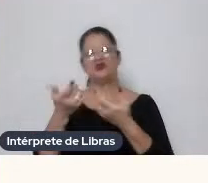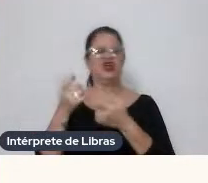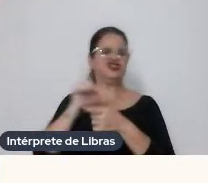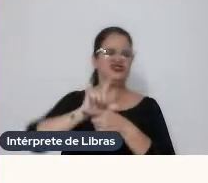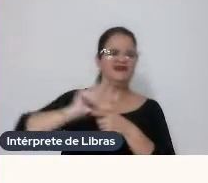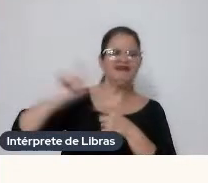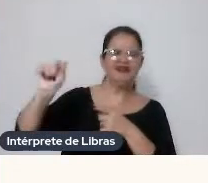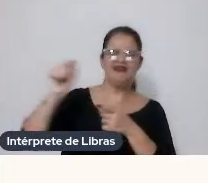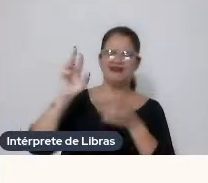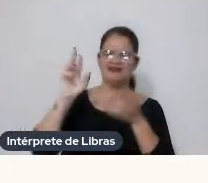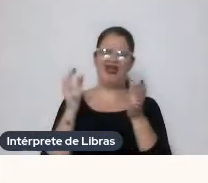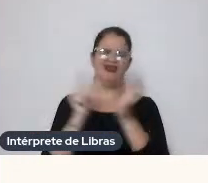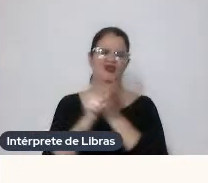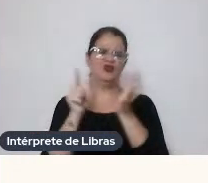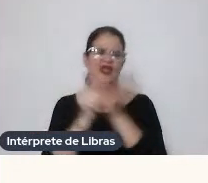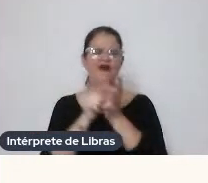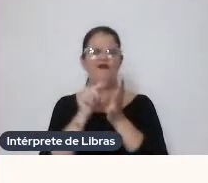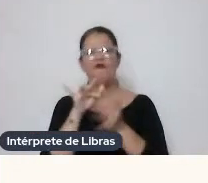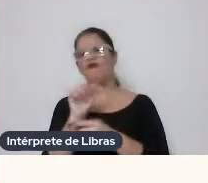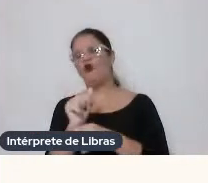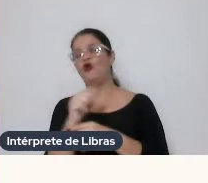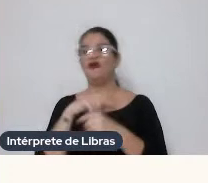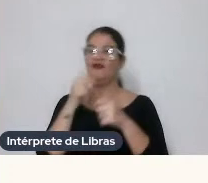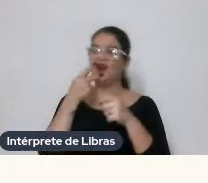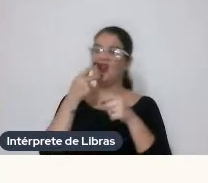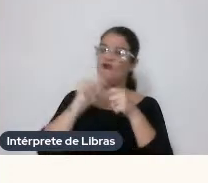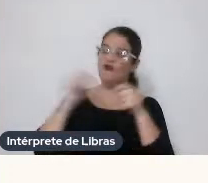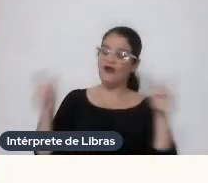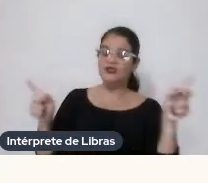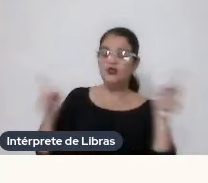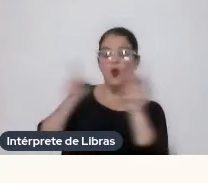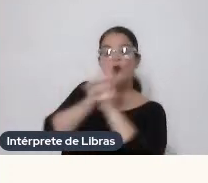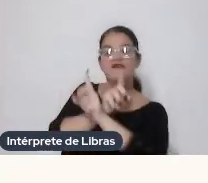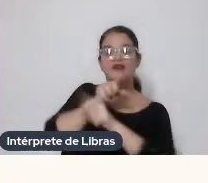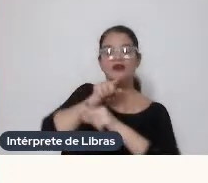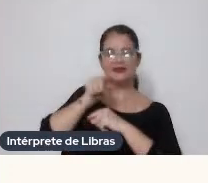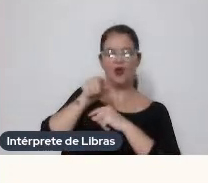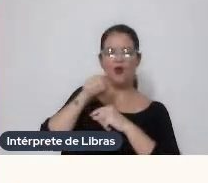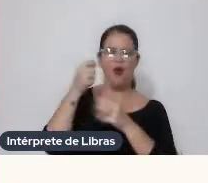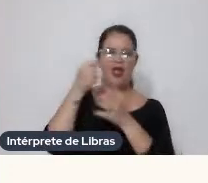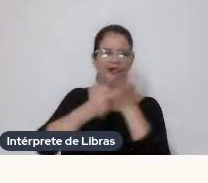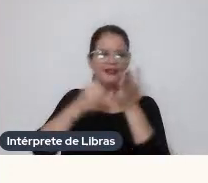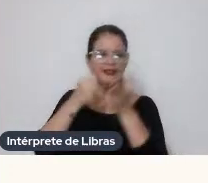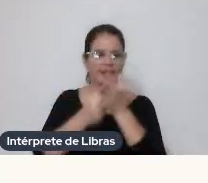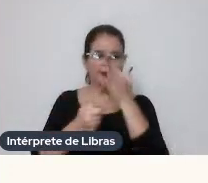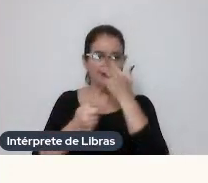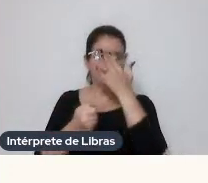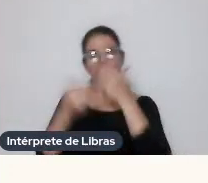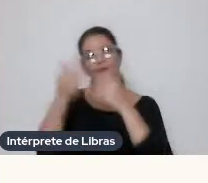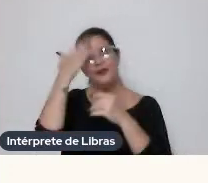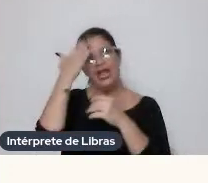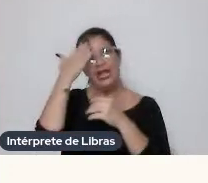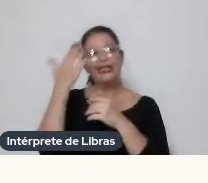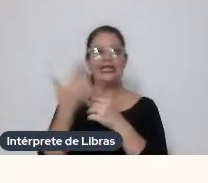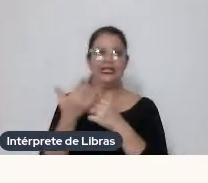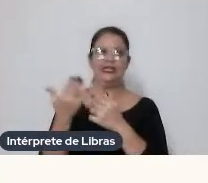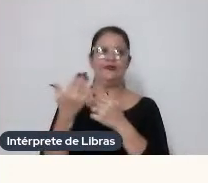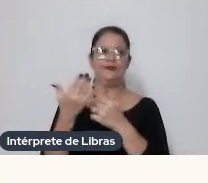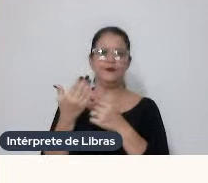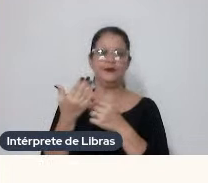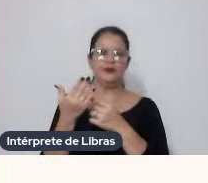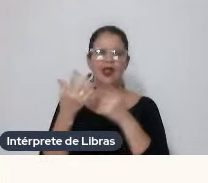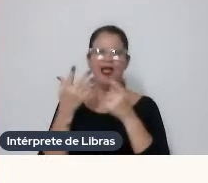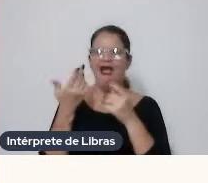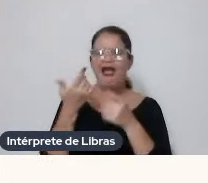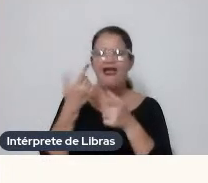folha Então eu falei Eu vou fazer Uma imersão com ele Tentando entender Essa